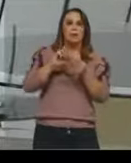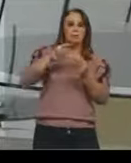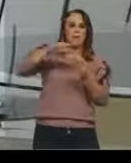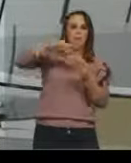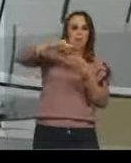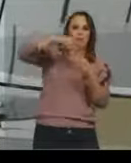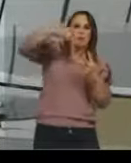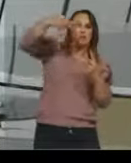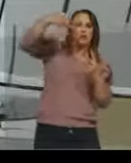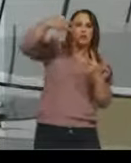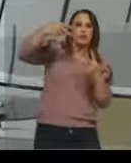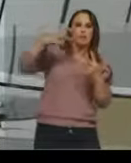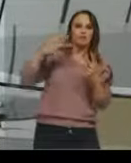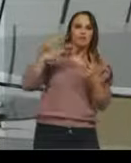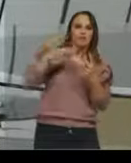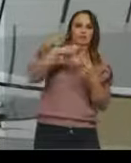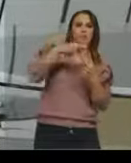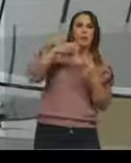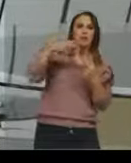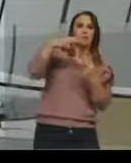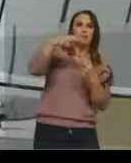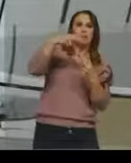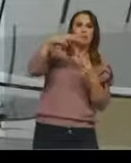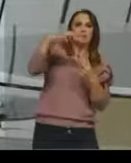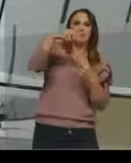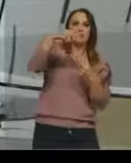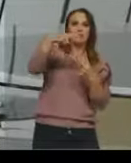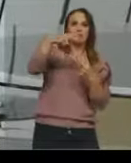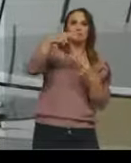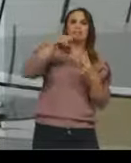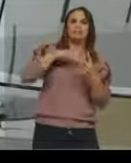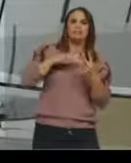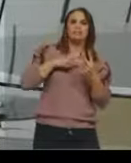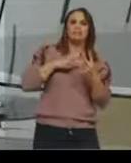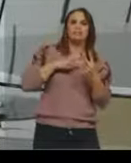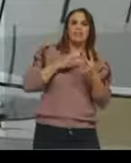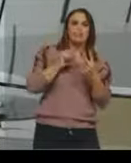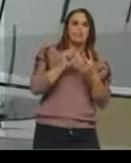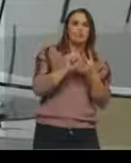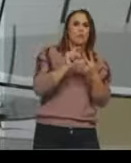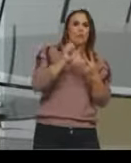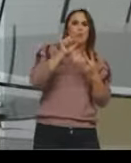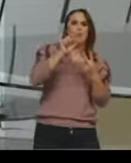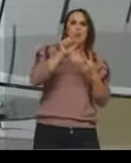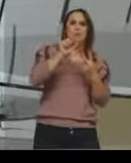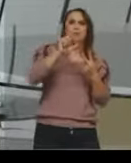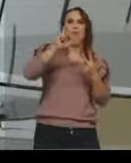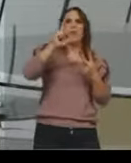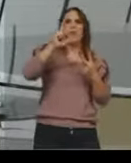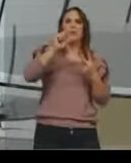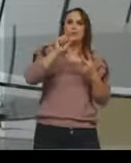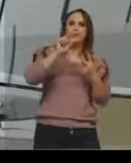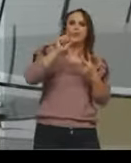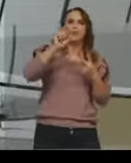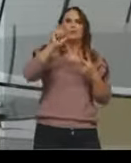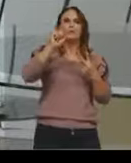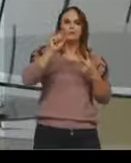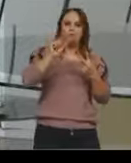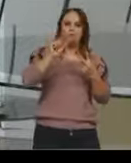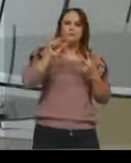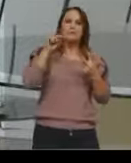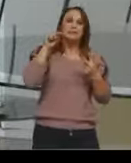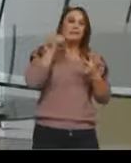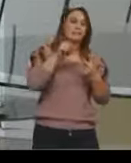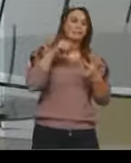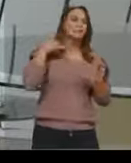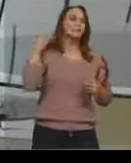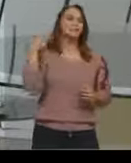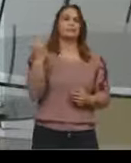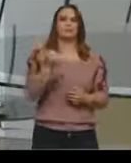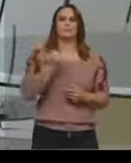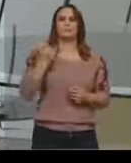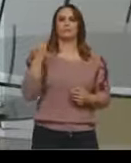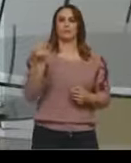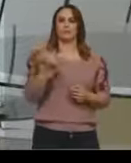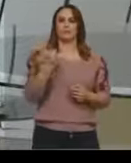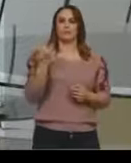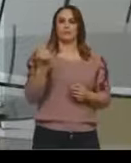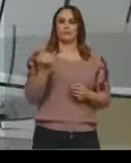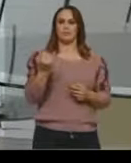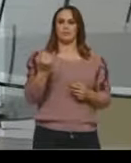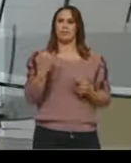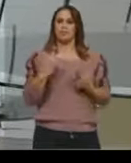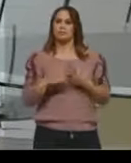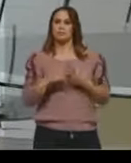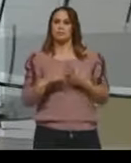então ali vários fragmentos de DNA de vários tamanhos. E isso é importantíssimo para quê?